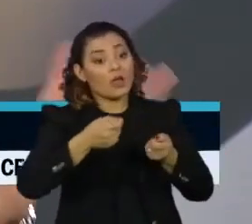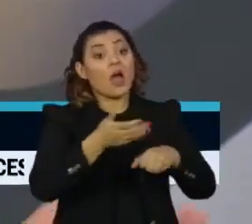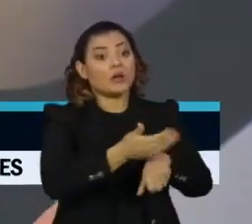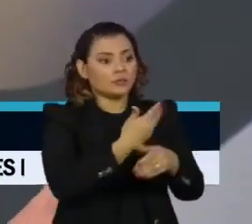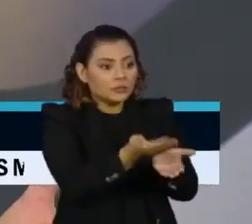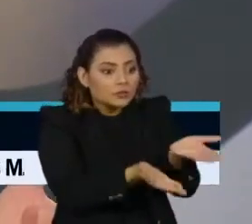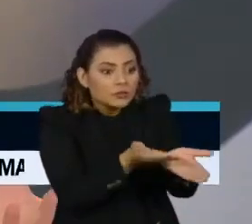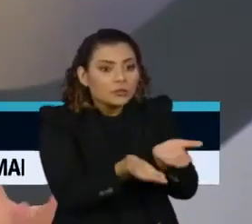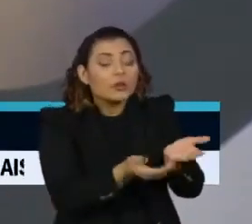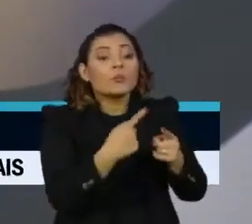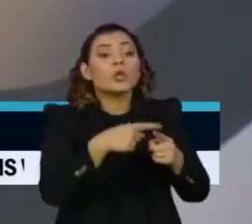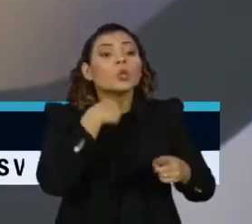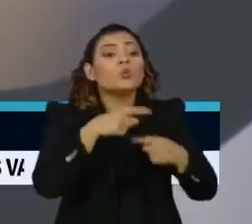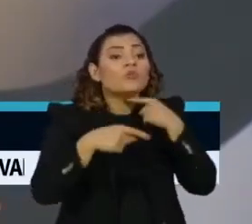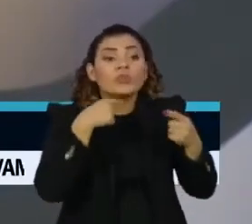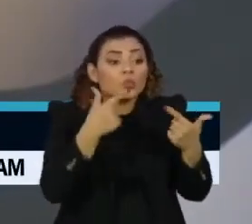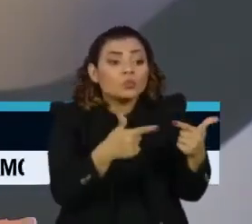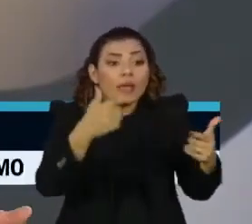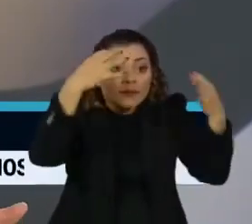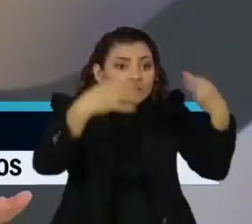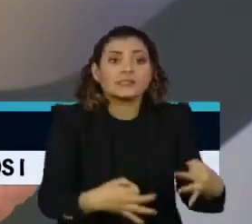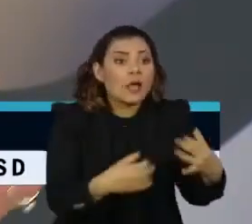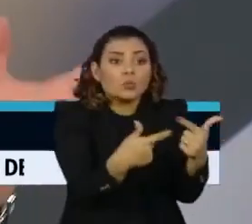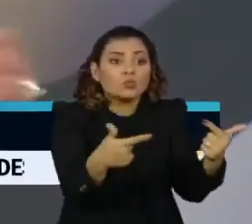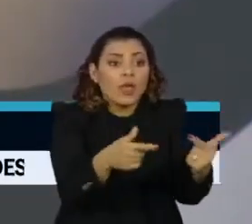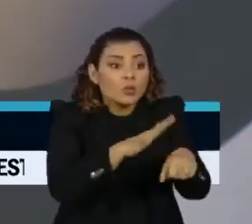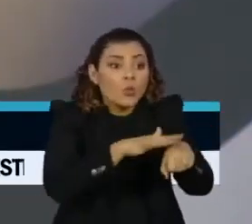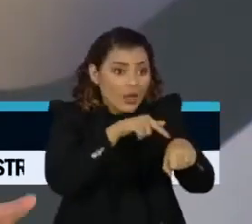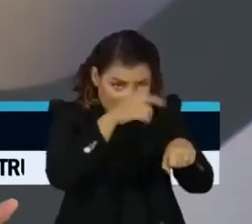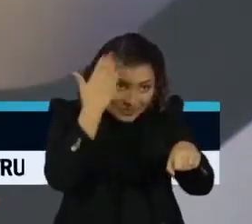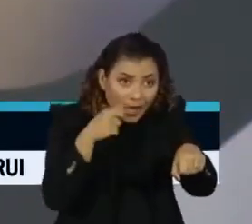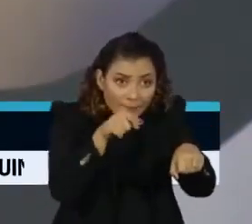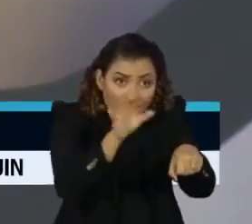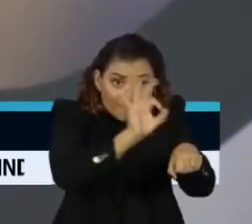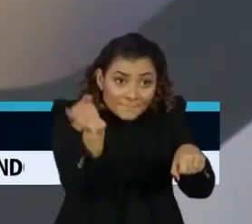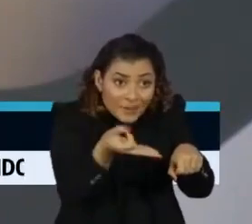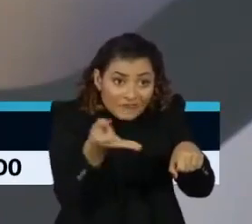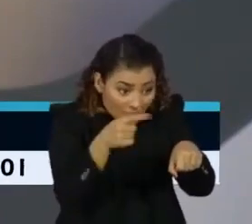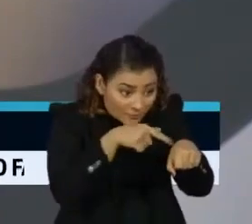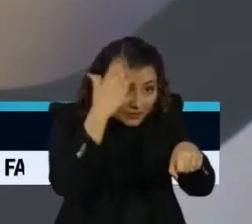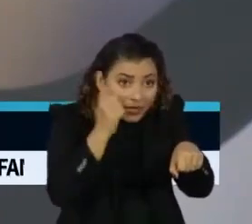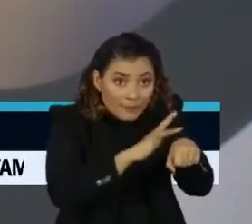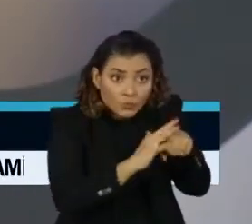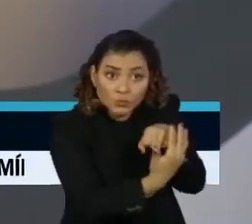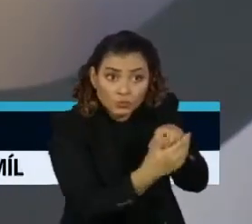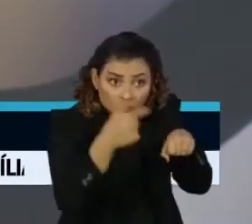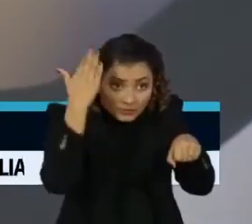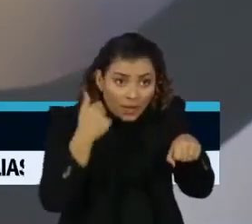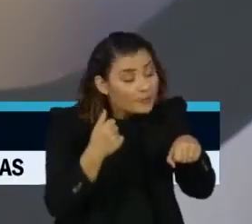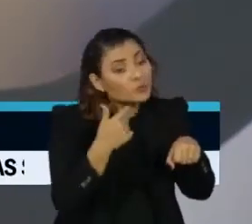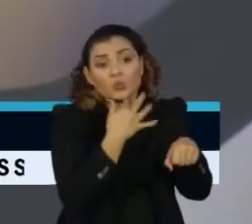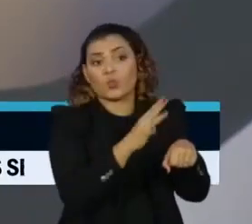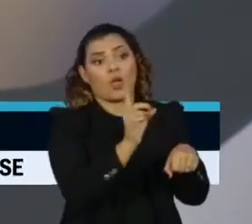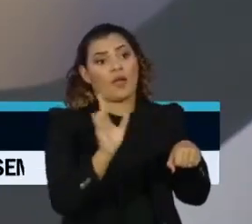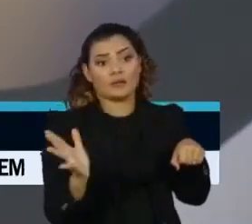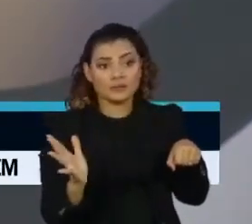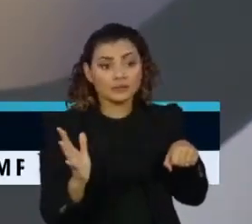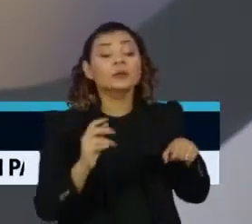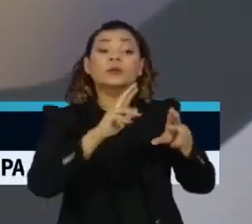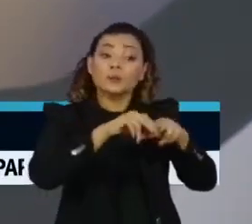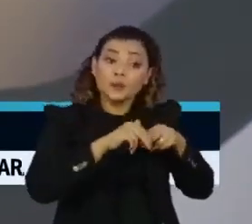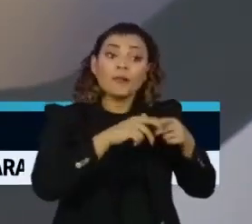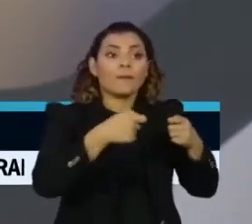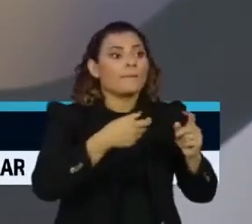dúvidas ainda, com esses números que a gente vê, e o paciente não ser acolhido. Então, isso eles estão fazendo, fizeram